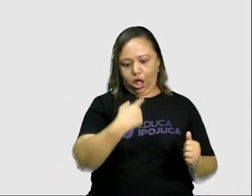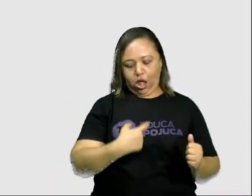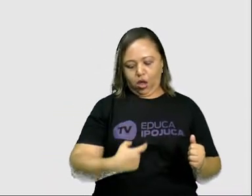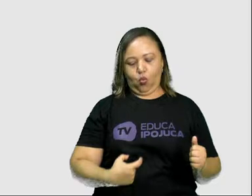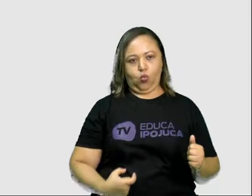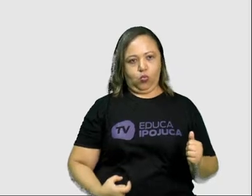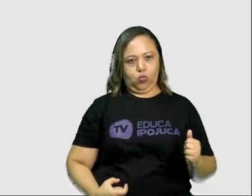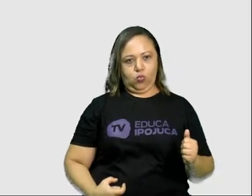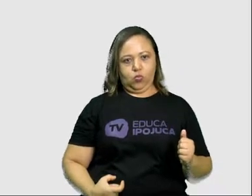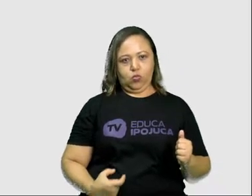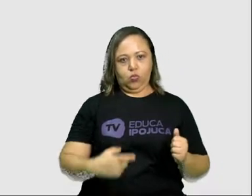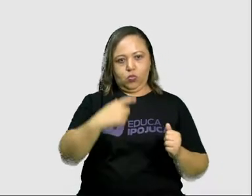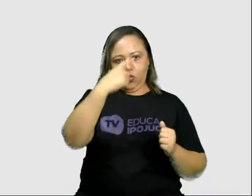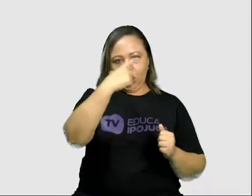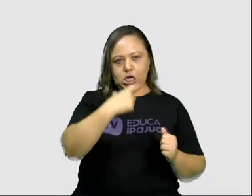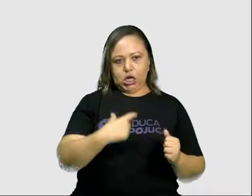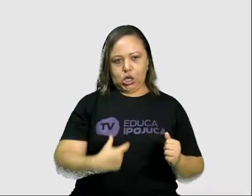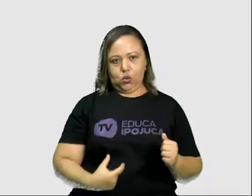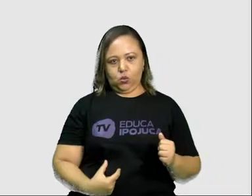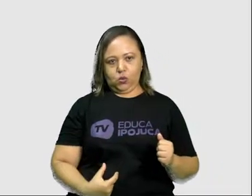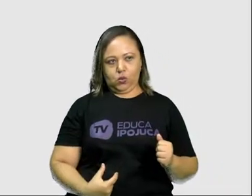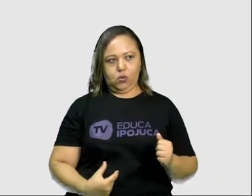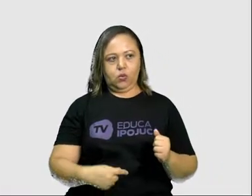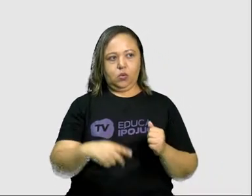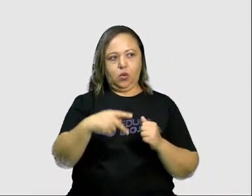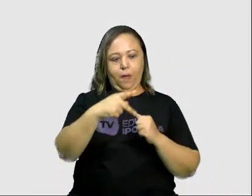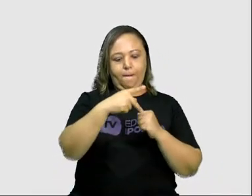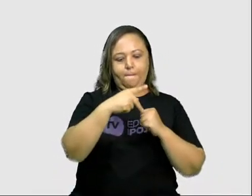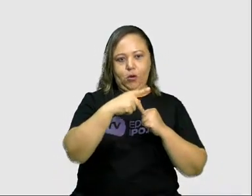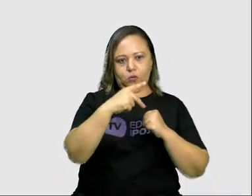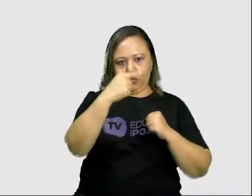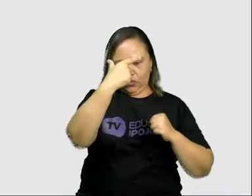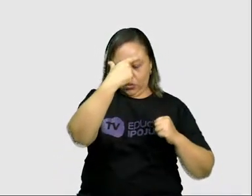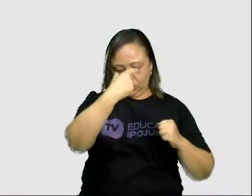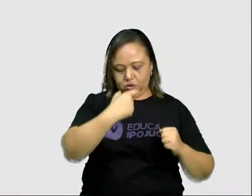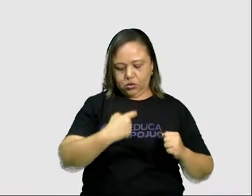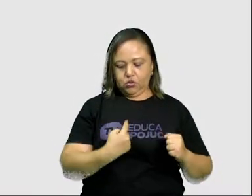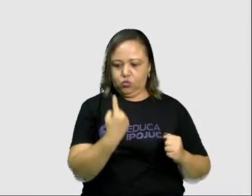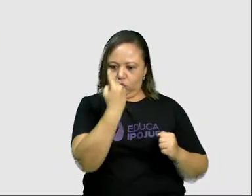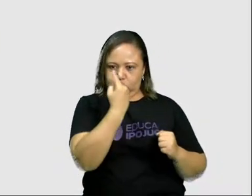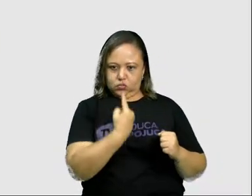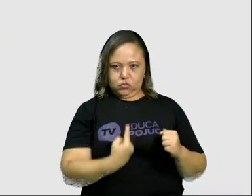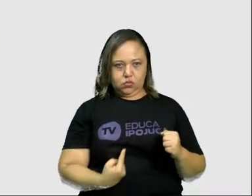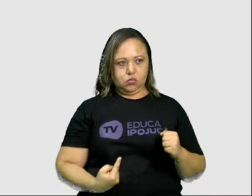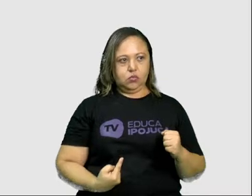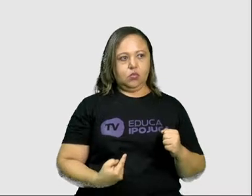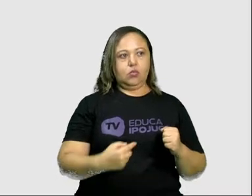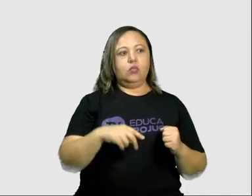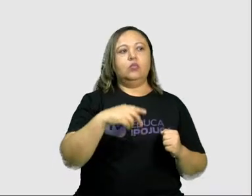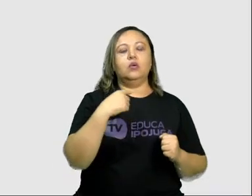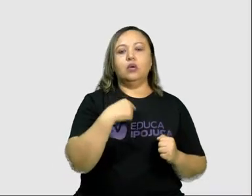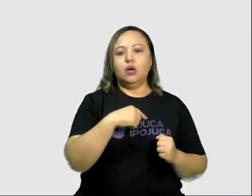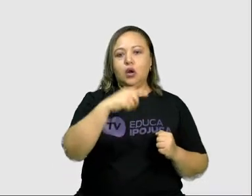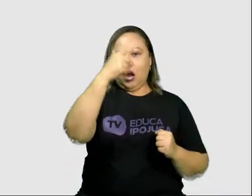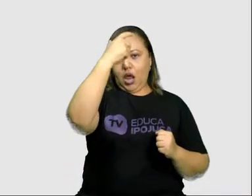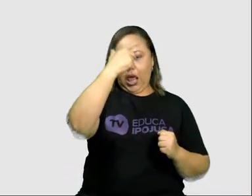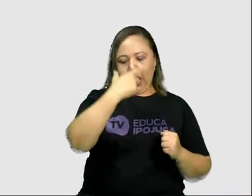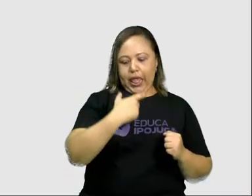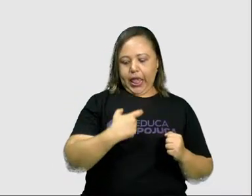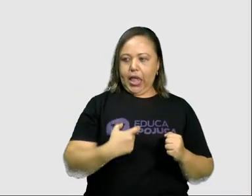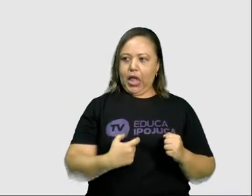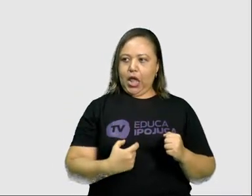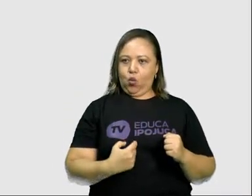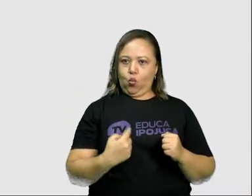Se eu falar eu, eu sou uma pessoa só. Se eu falar eu e Raquel,